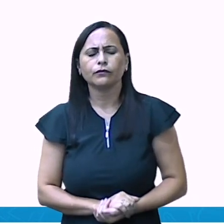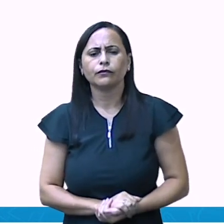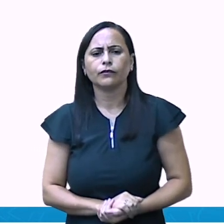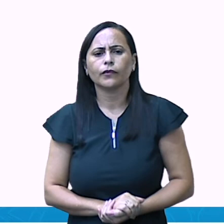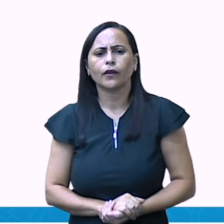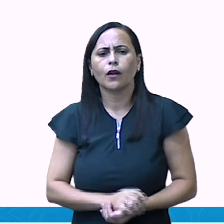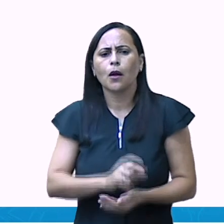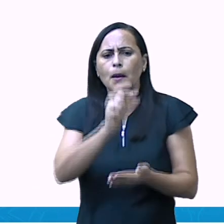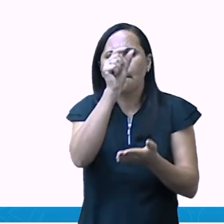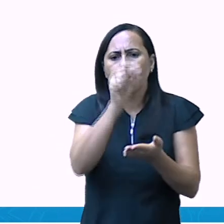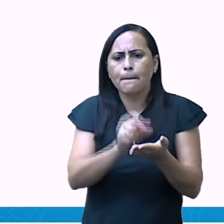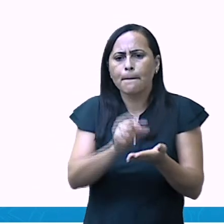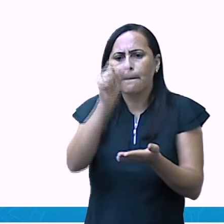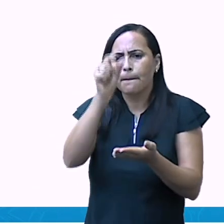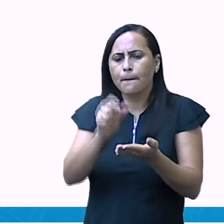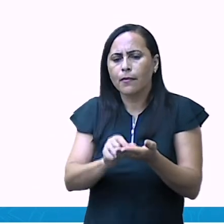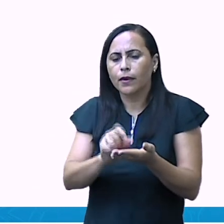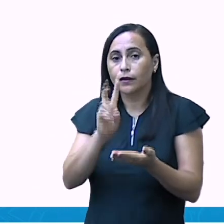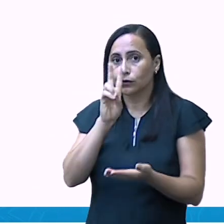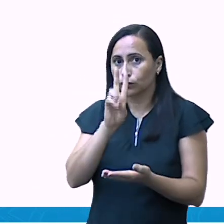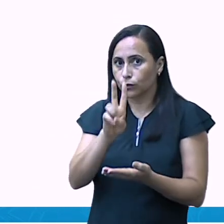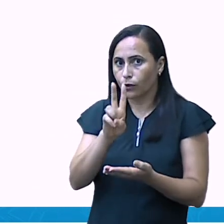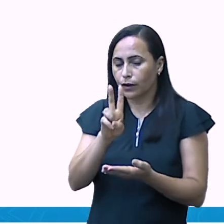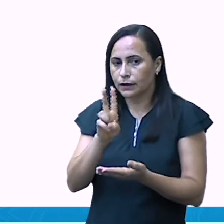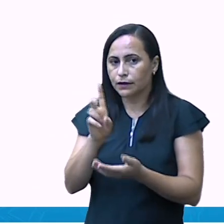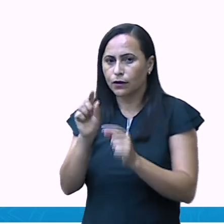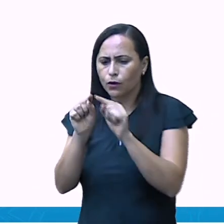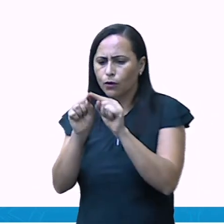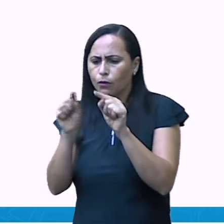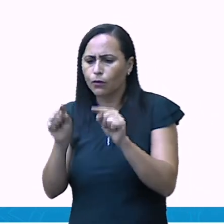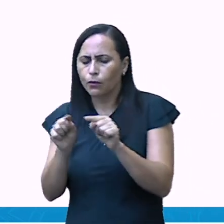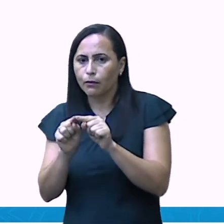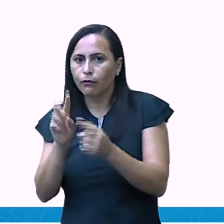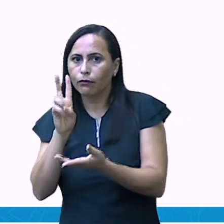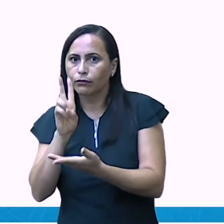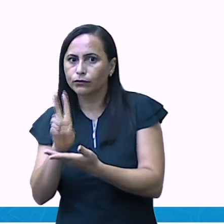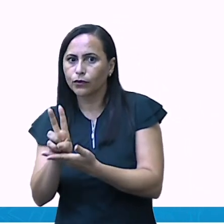Duas barrinhas e dois cubinhos. Qual o valor?